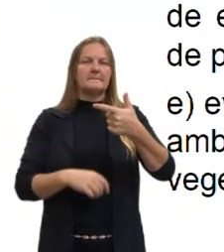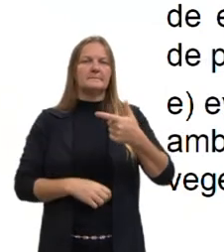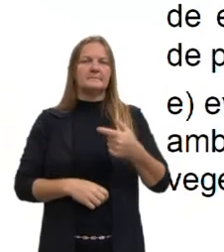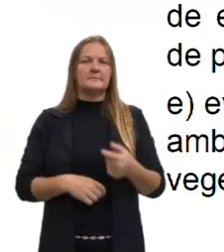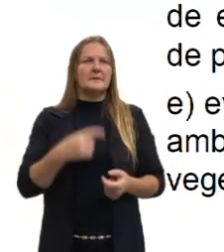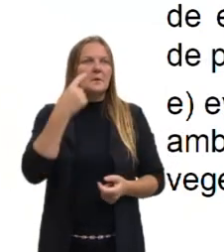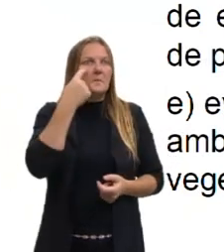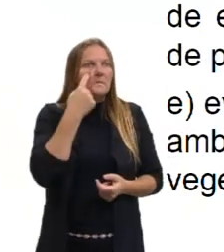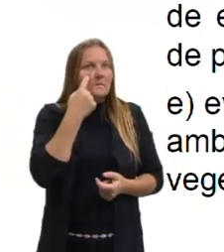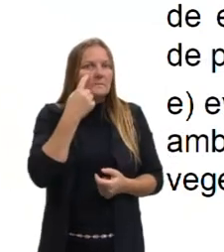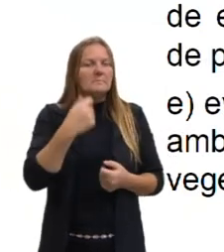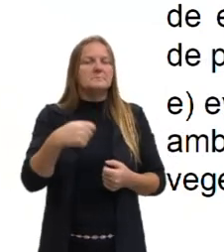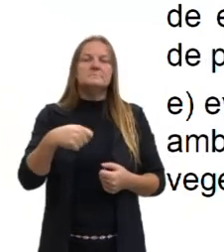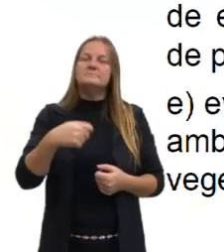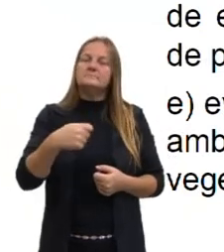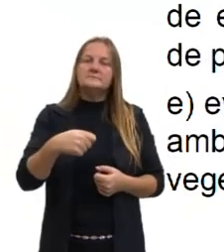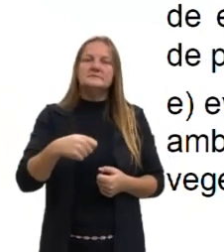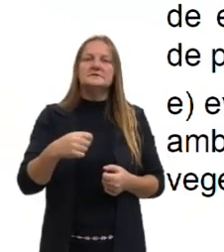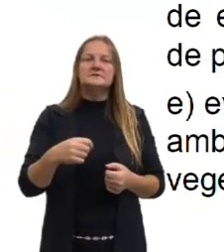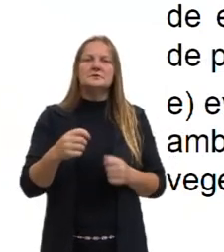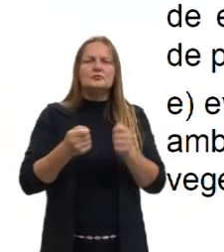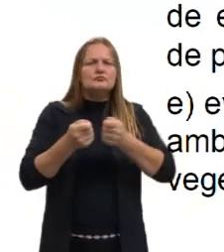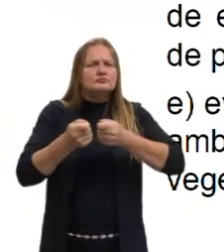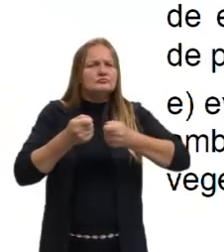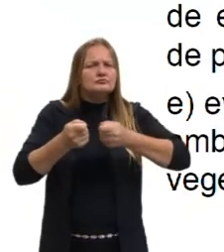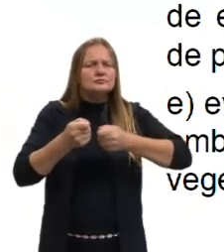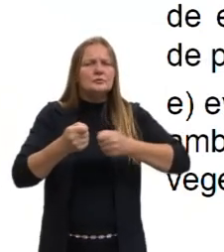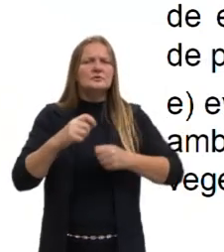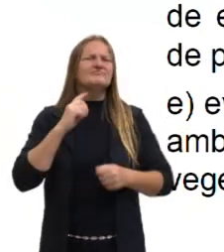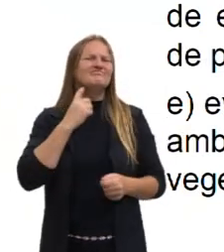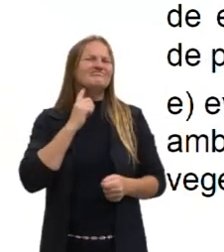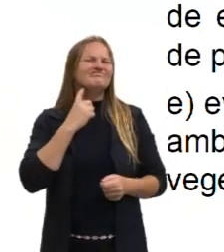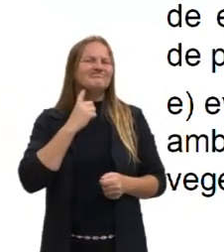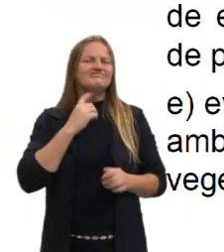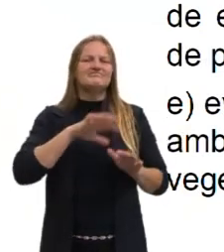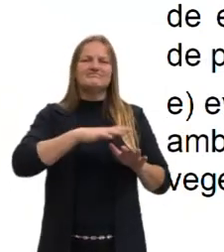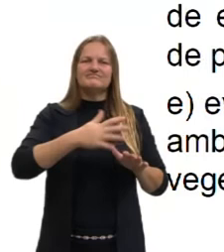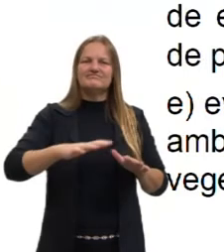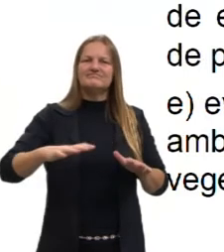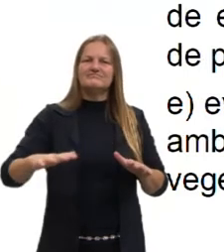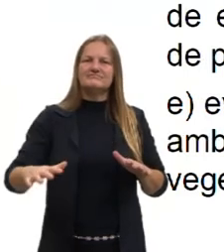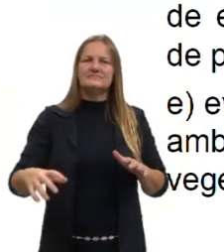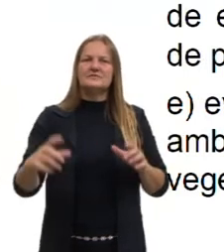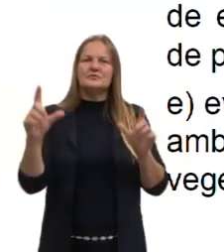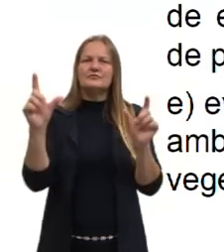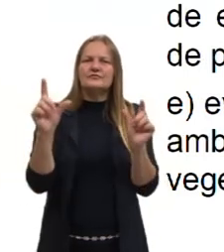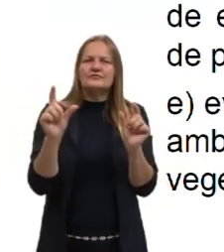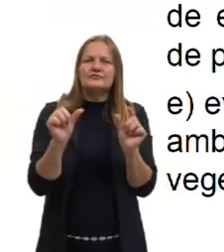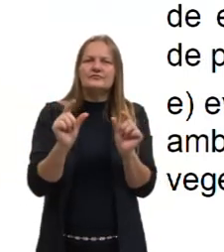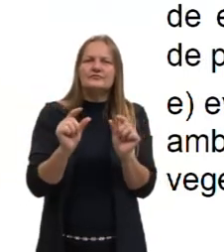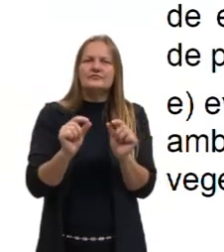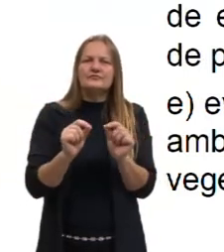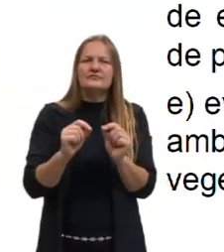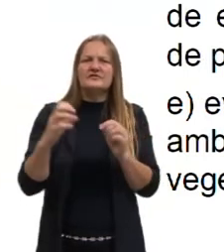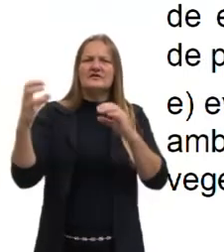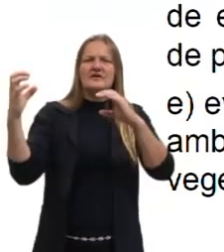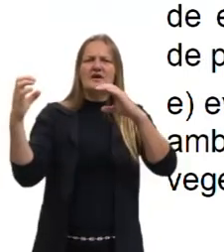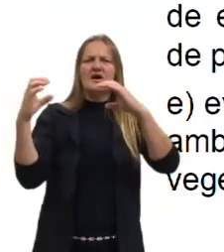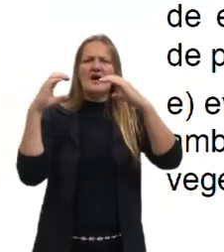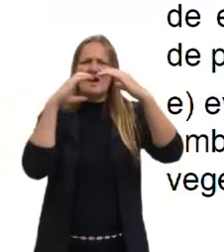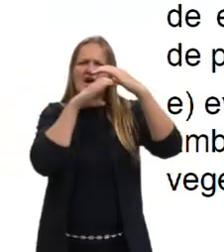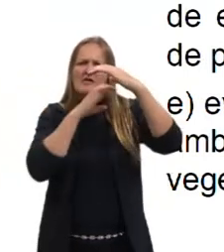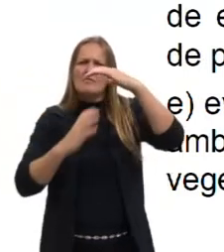alertam para a necessidade do controle da poluição ambiental para a redução do efeito estufa?